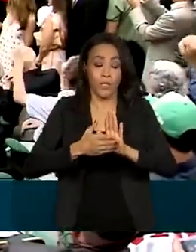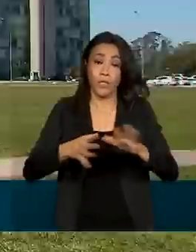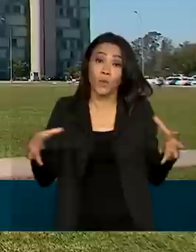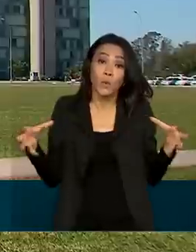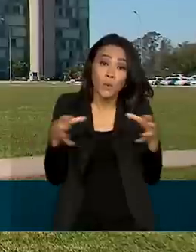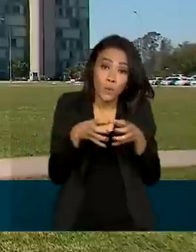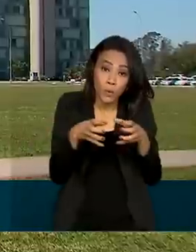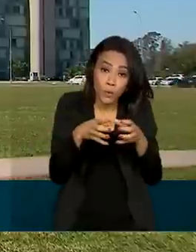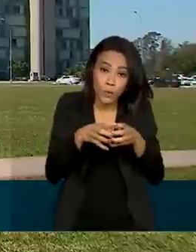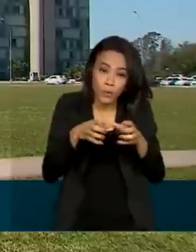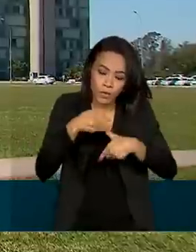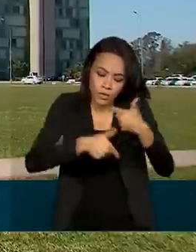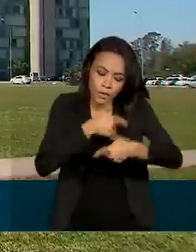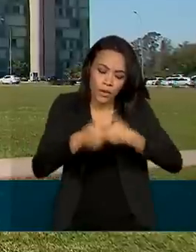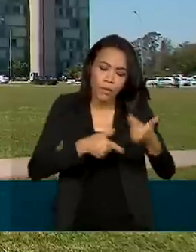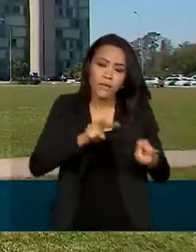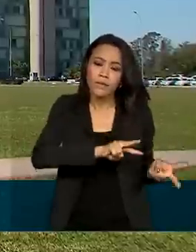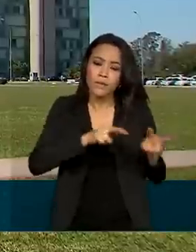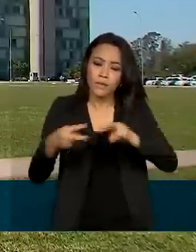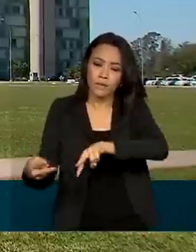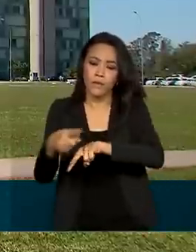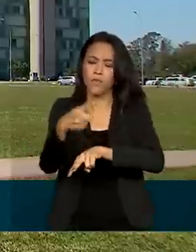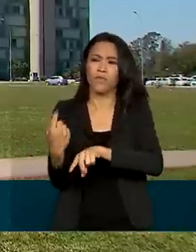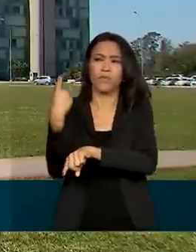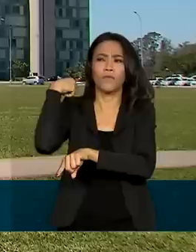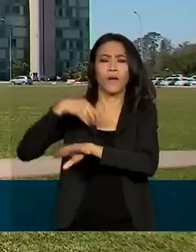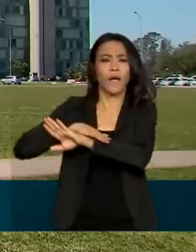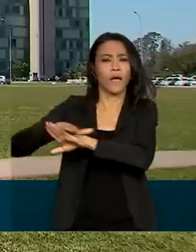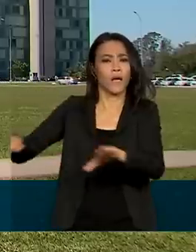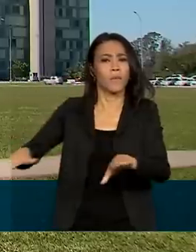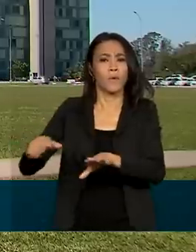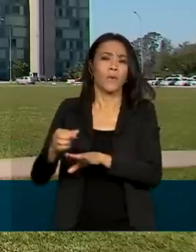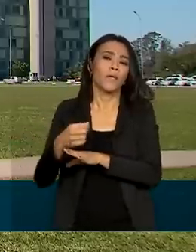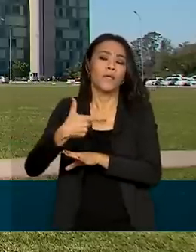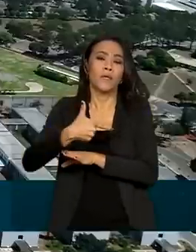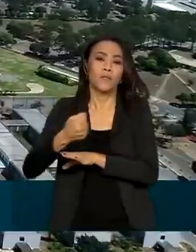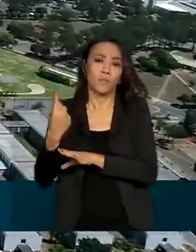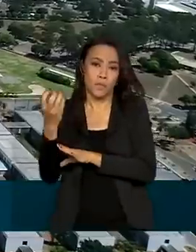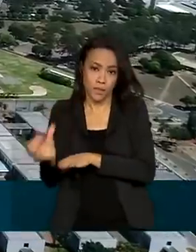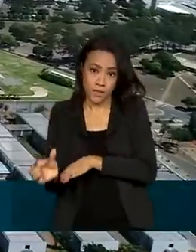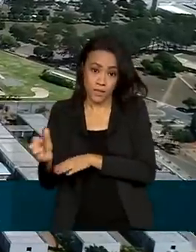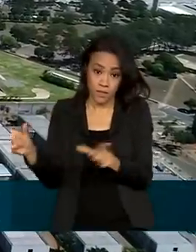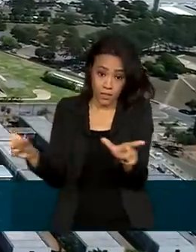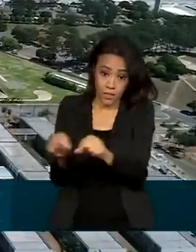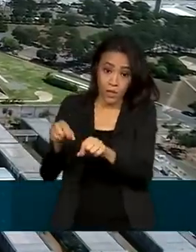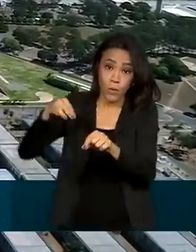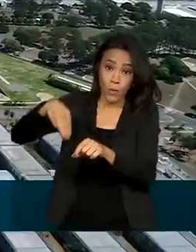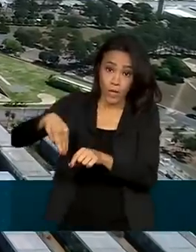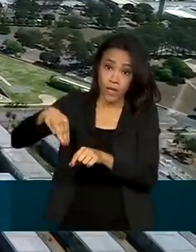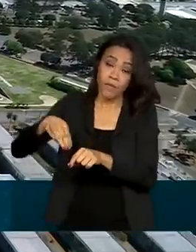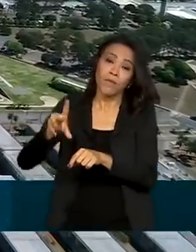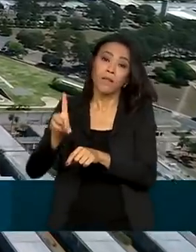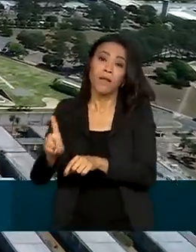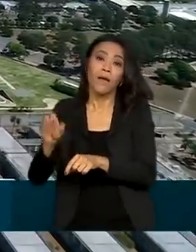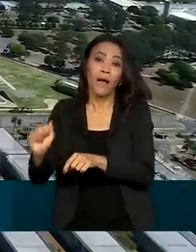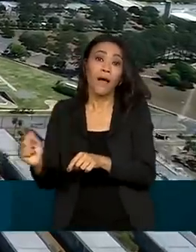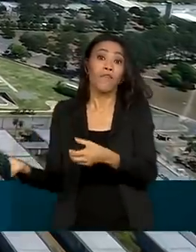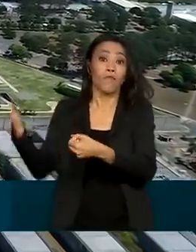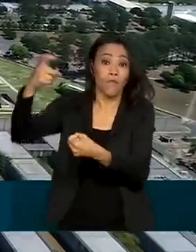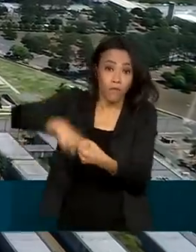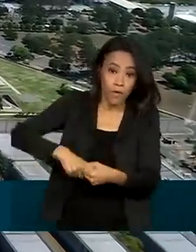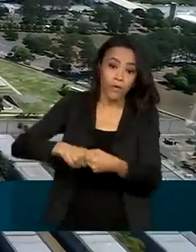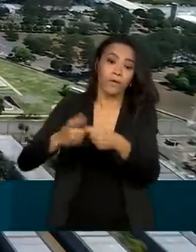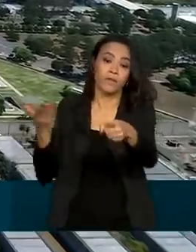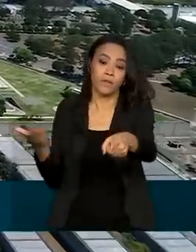governo. Extinto em 2016, o MDA volta agora como Ministério do Desenvolvimento Agrário